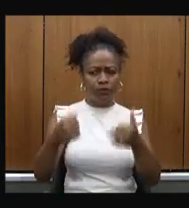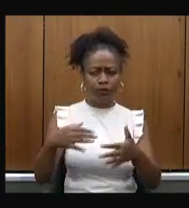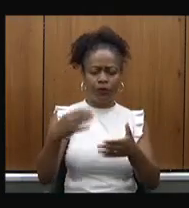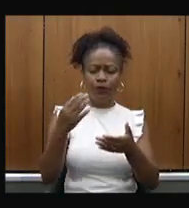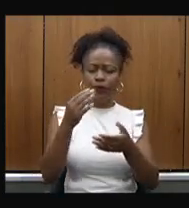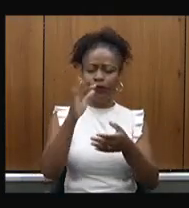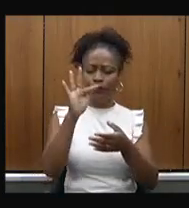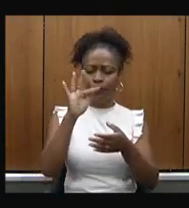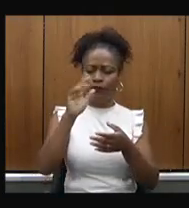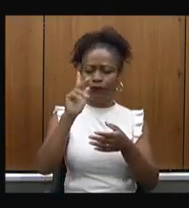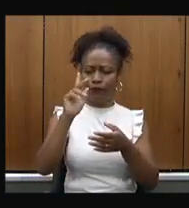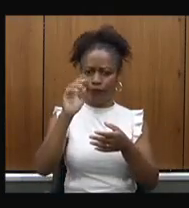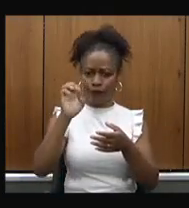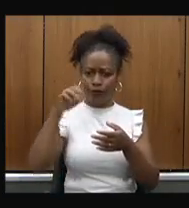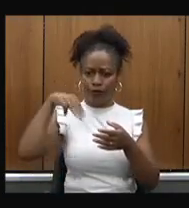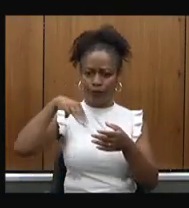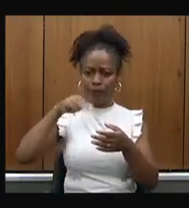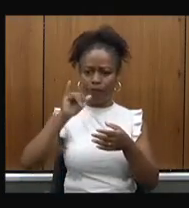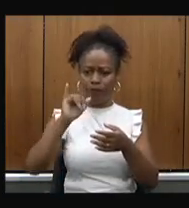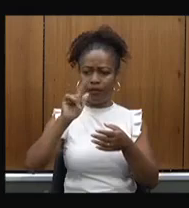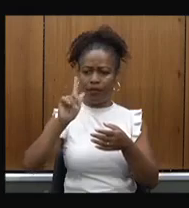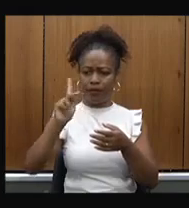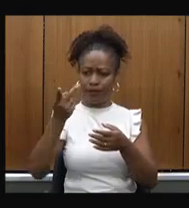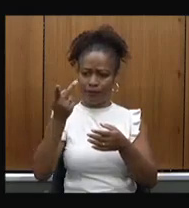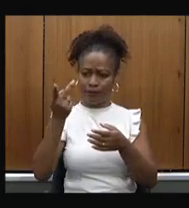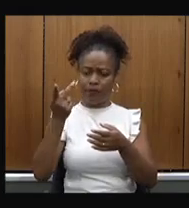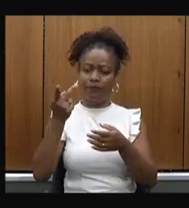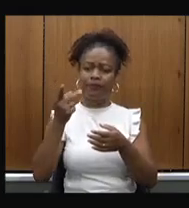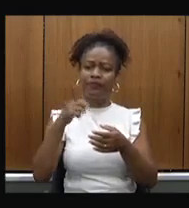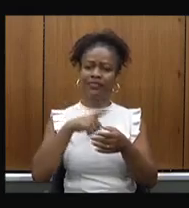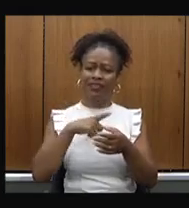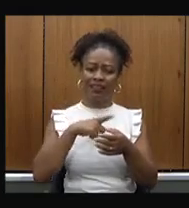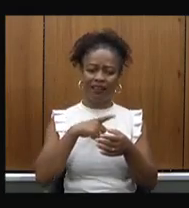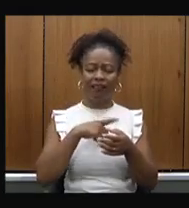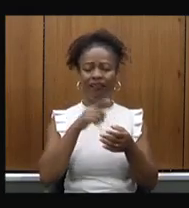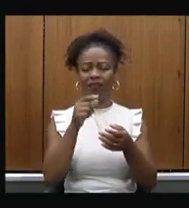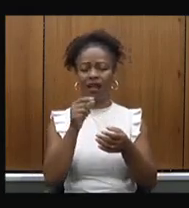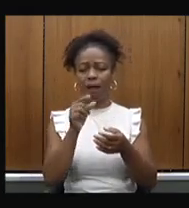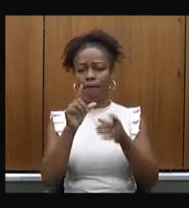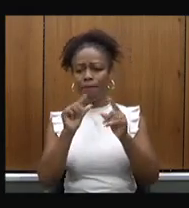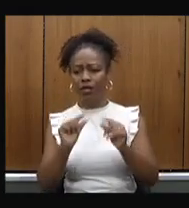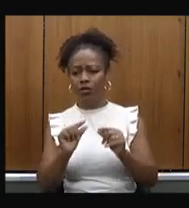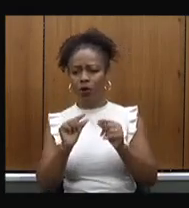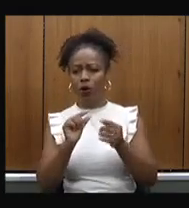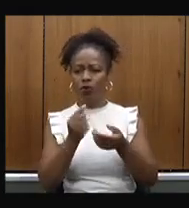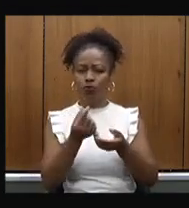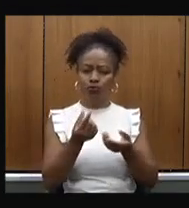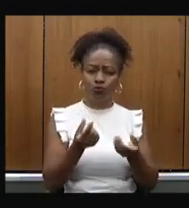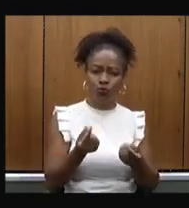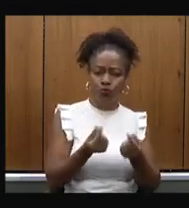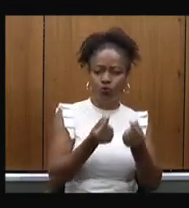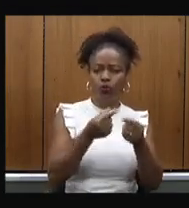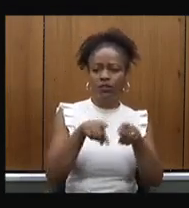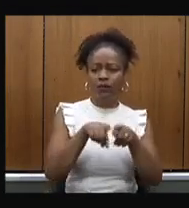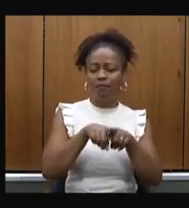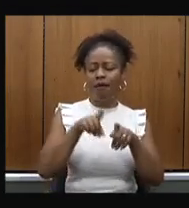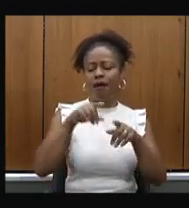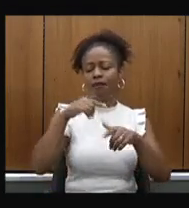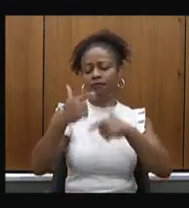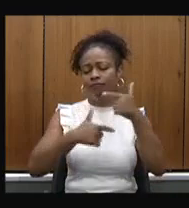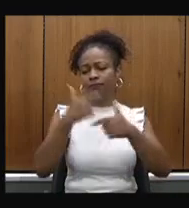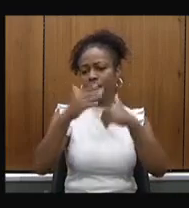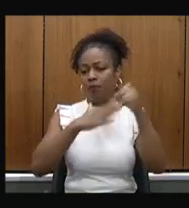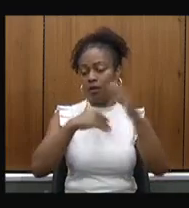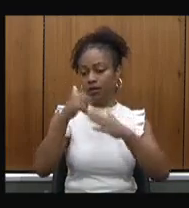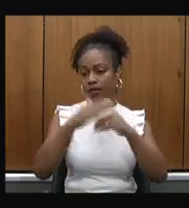de administração escalar é que tem menor custo e excelente desempenho técnico e administrativo. Por que o governo